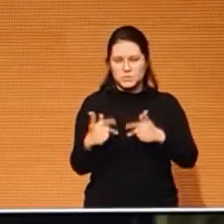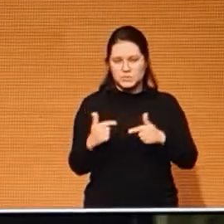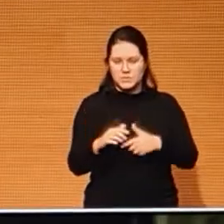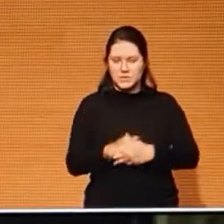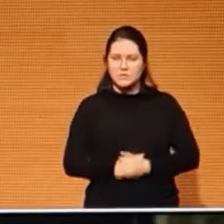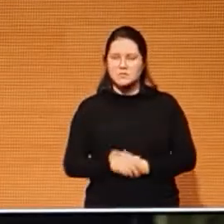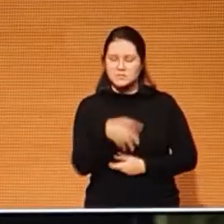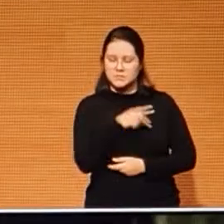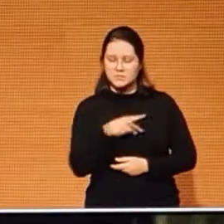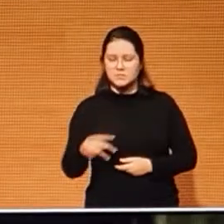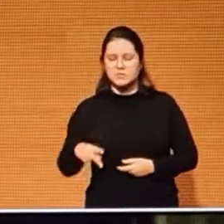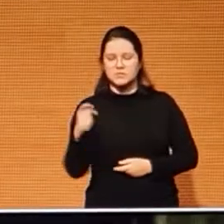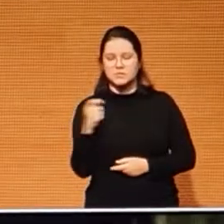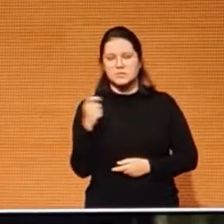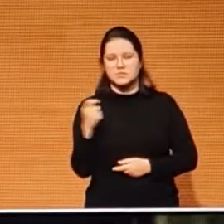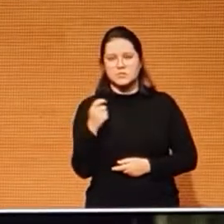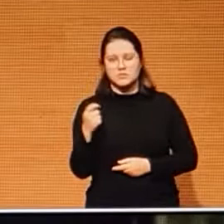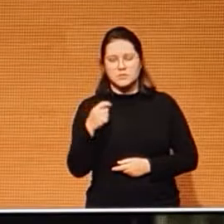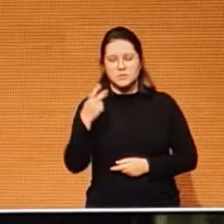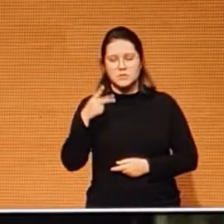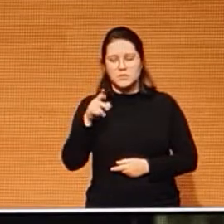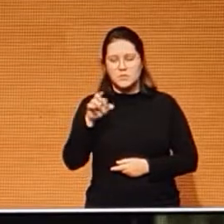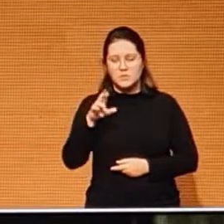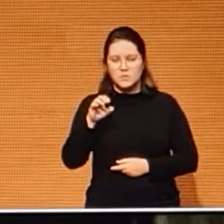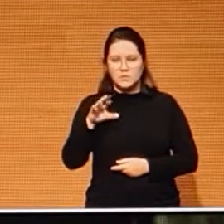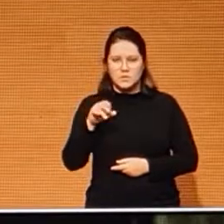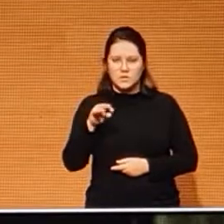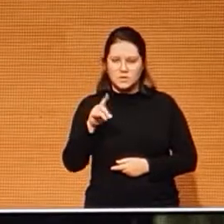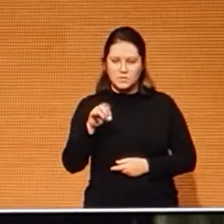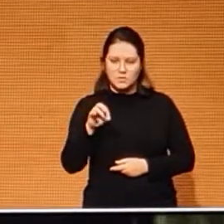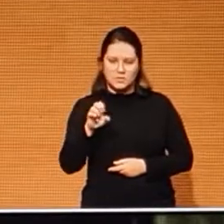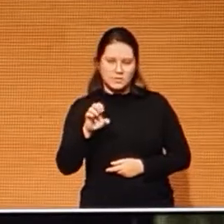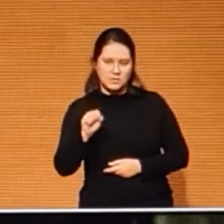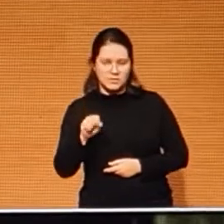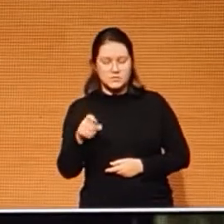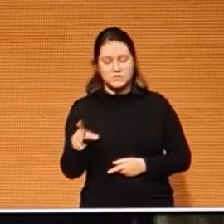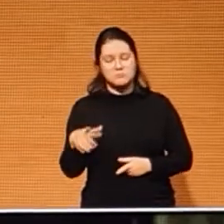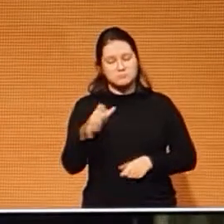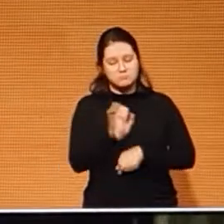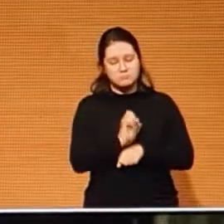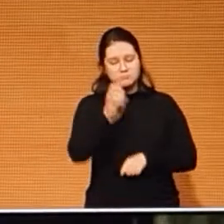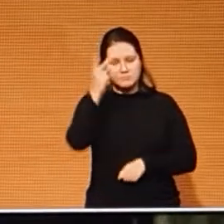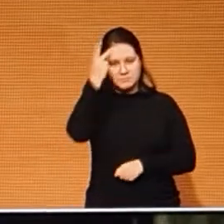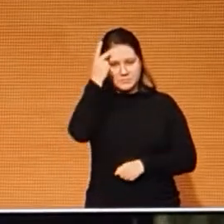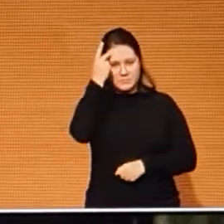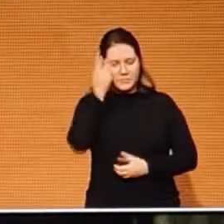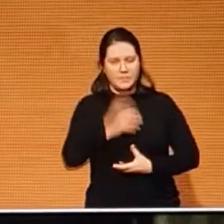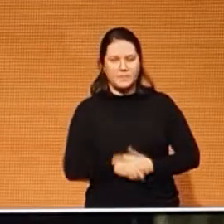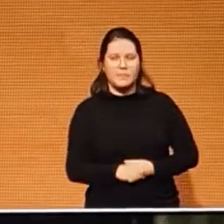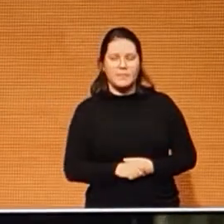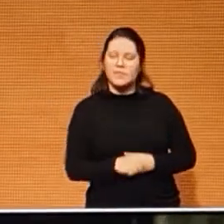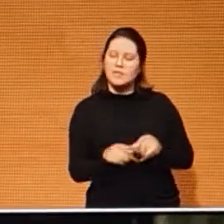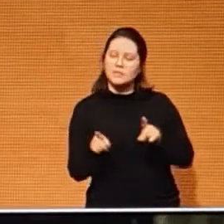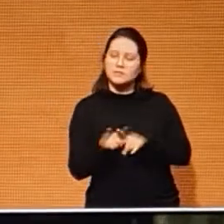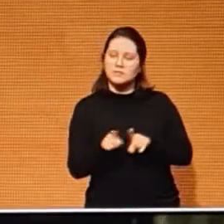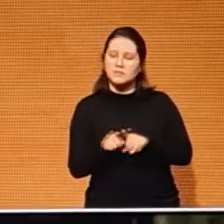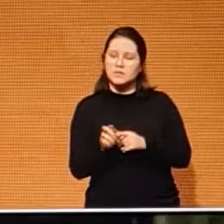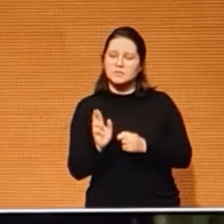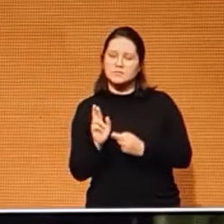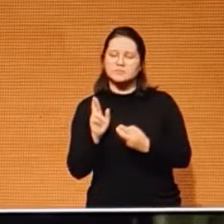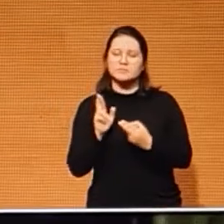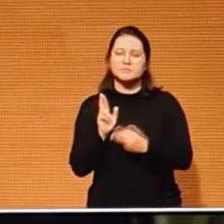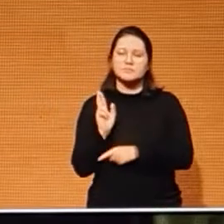Associação dos Procuradores do Estado de São Paulo e também representando aqui